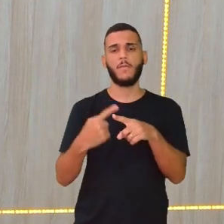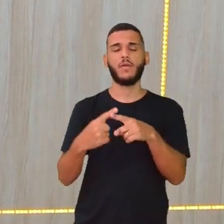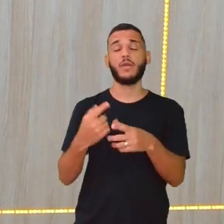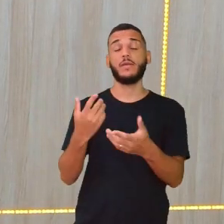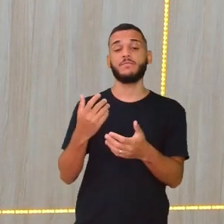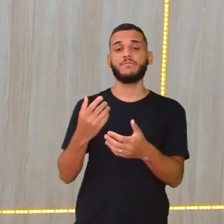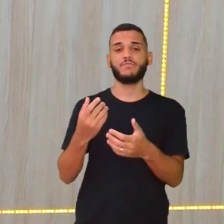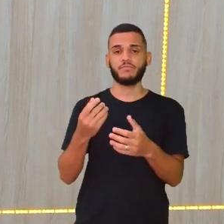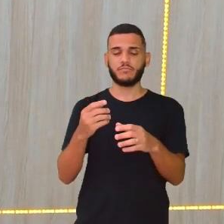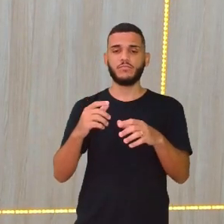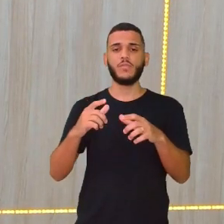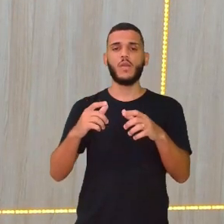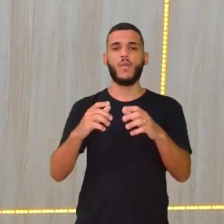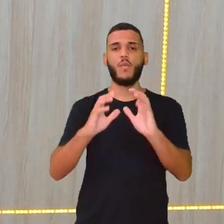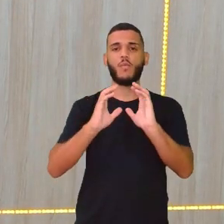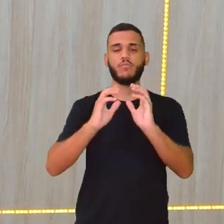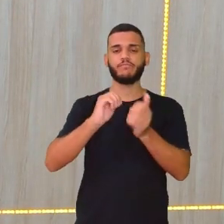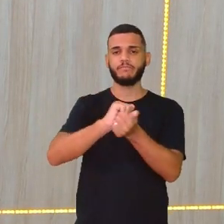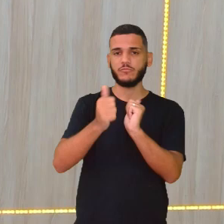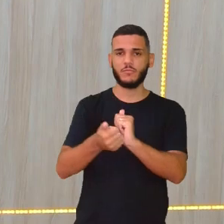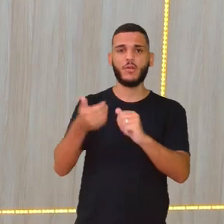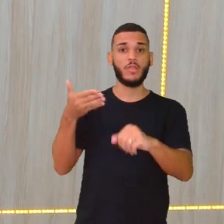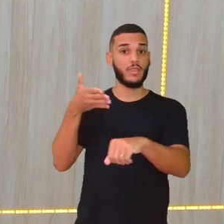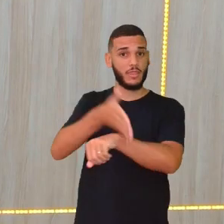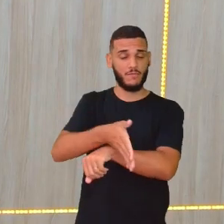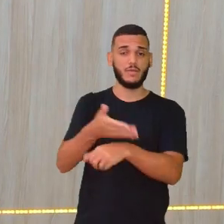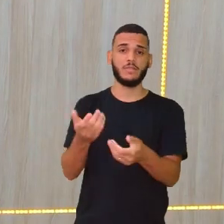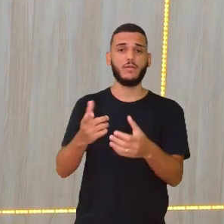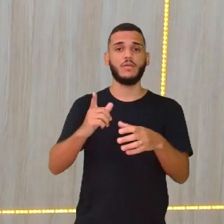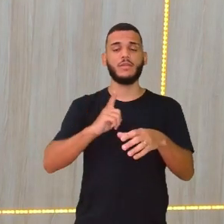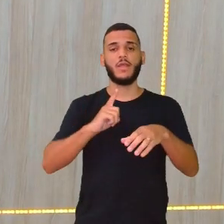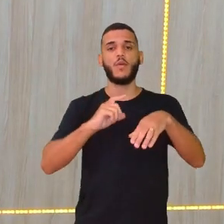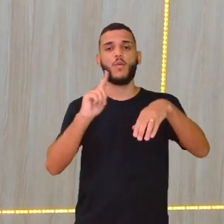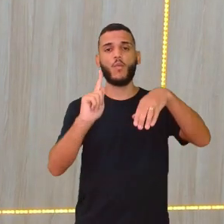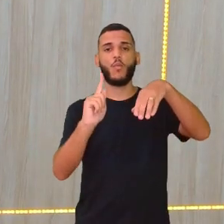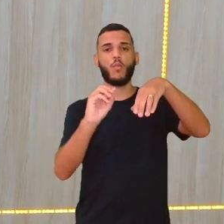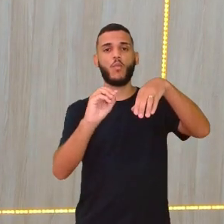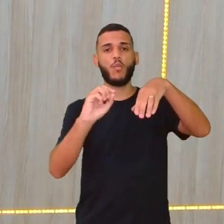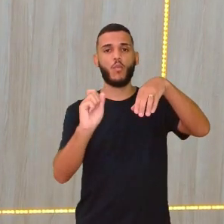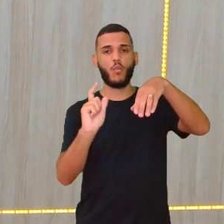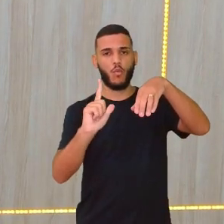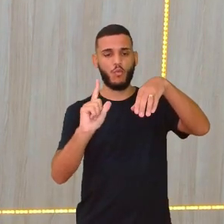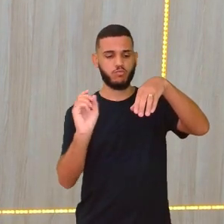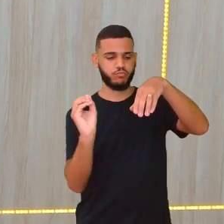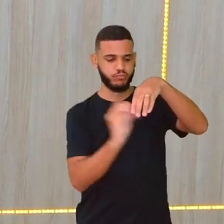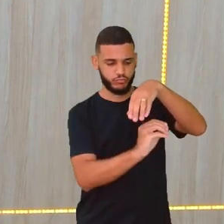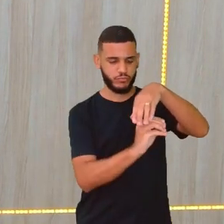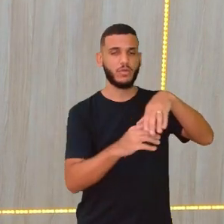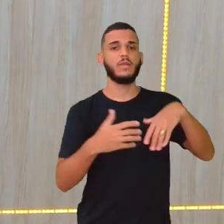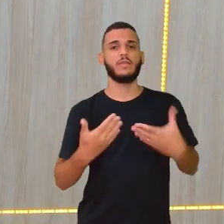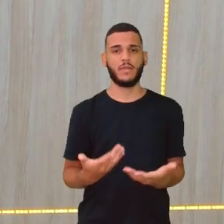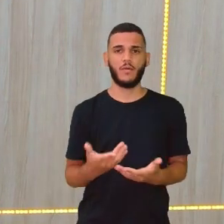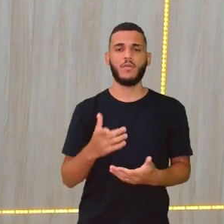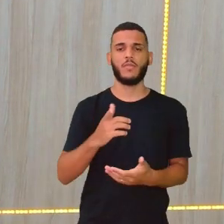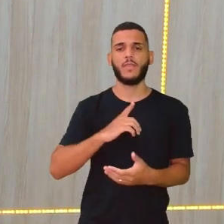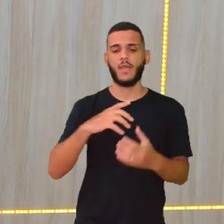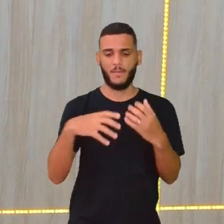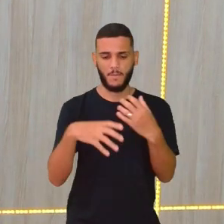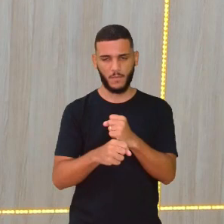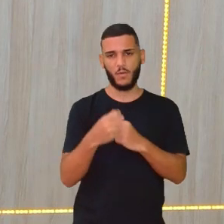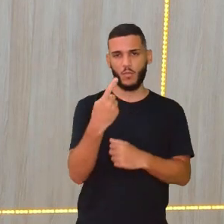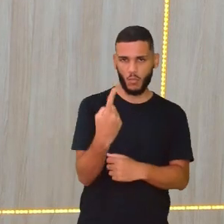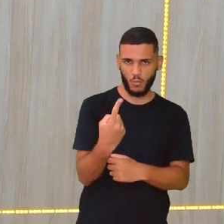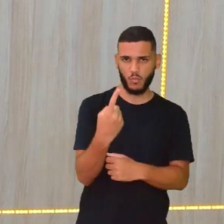já nos esportes de campo e taco, a gente tem essa relação com a pontuação. Então, foi lá, marcou um ponto, dois pontos,